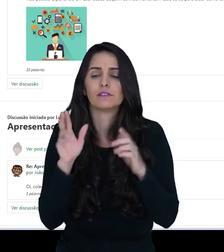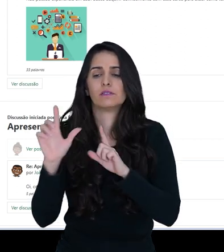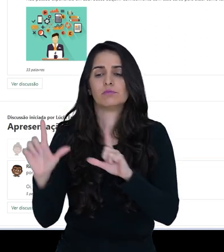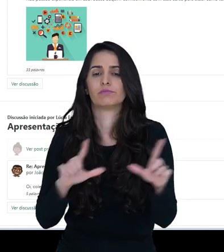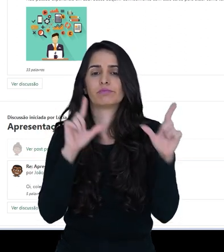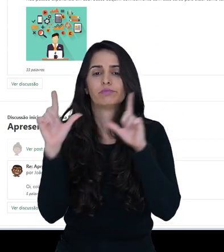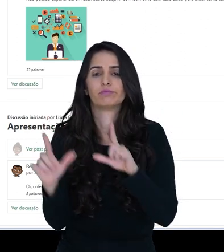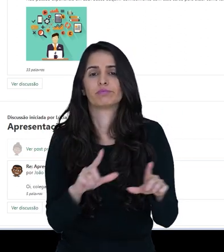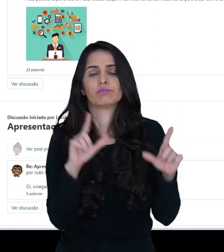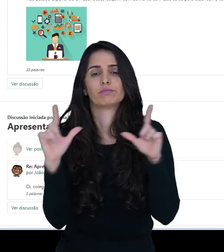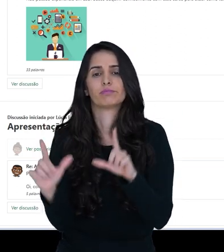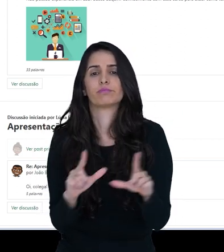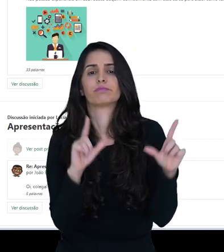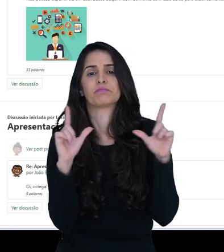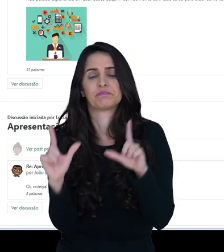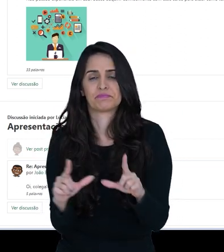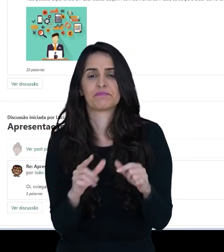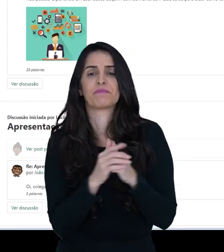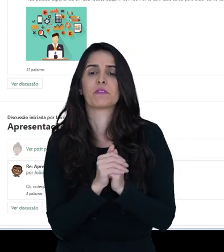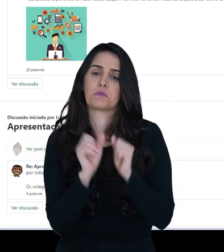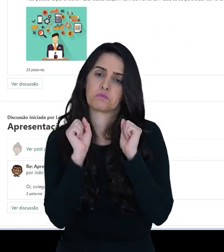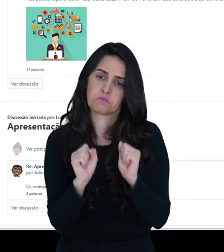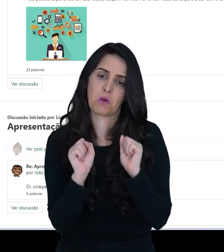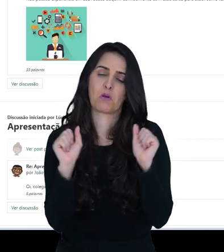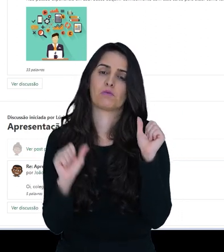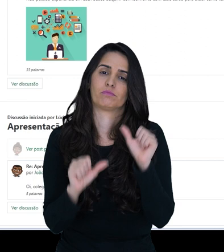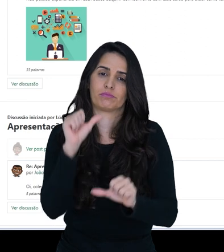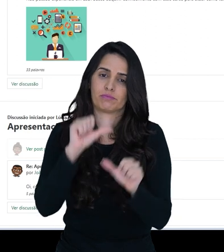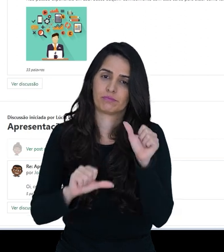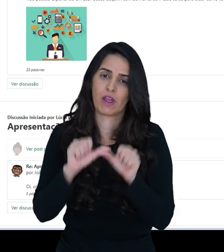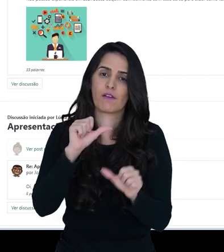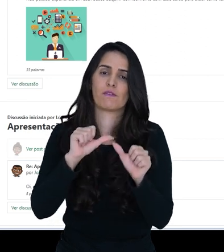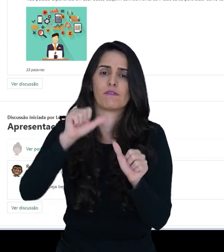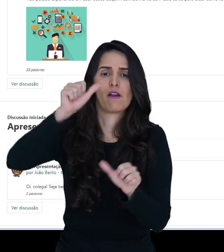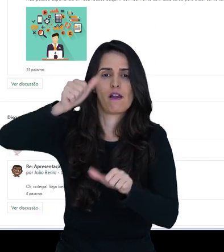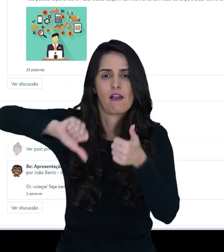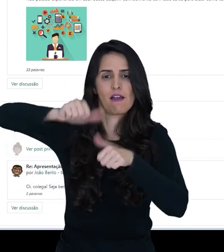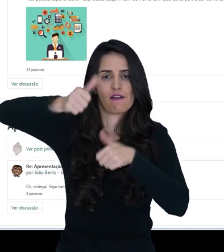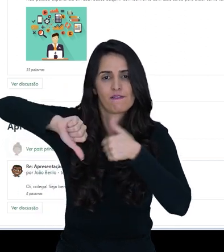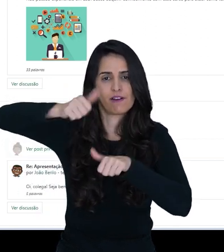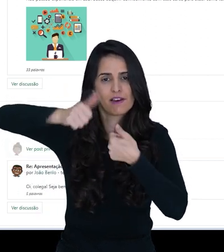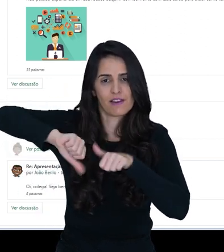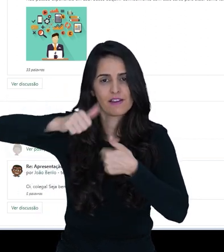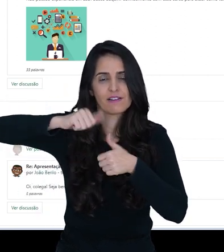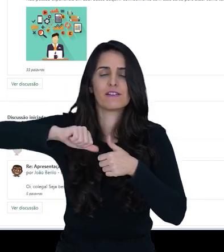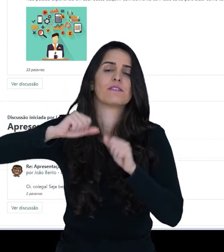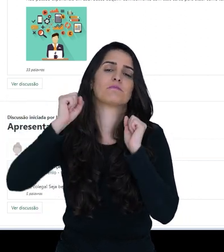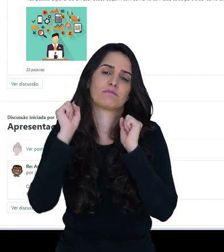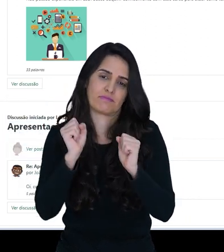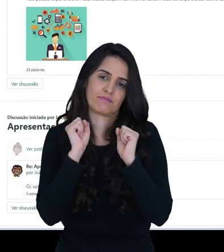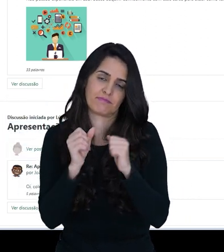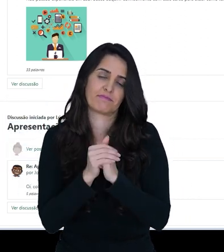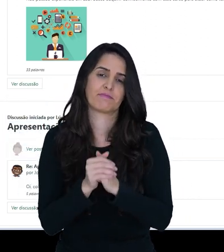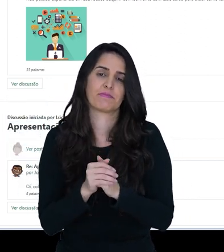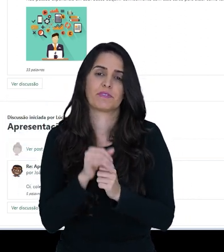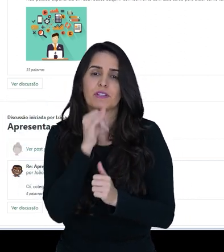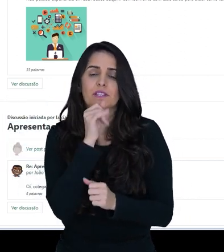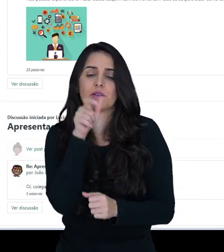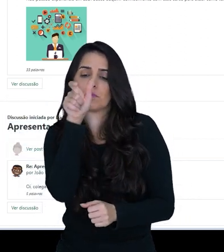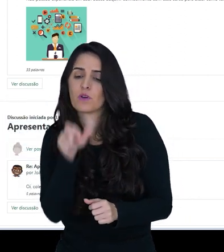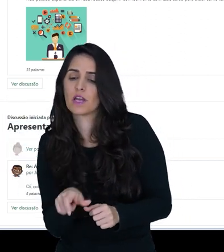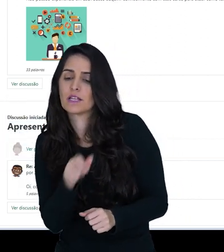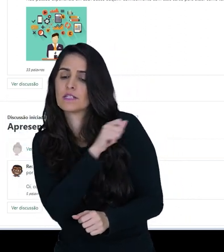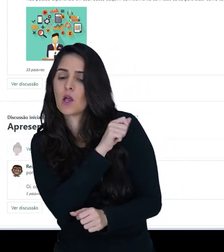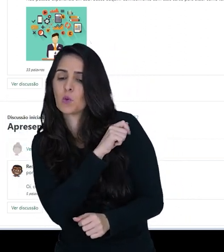aparecem aqui para mim. Então posso também, seguindo aqui, eu tenho as opções, agora esse outro exemplo desse aluno